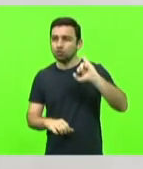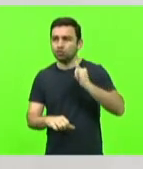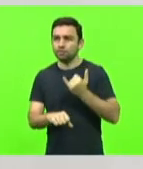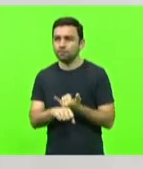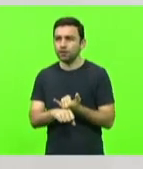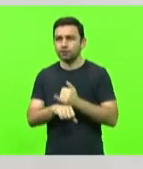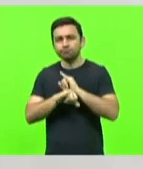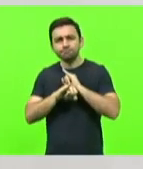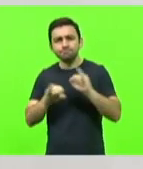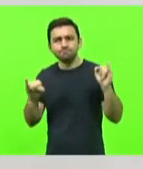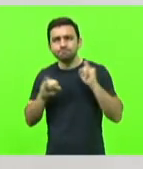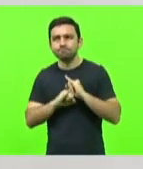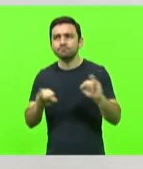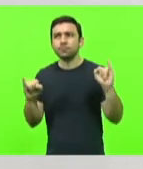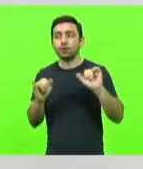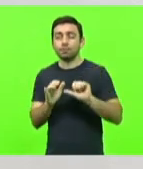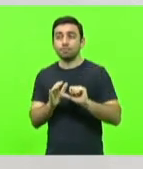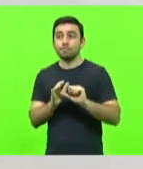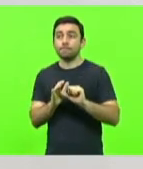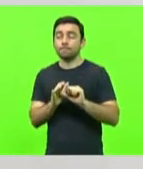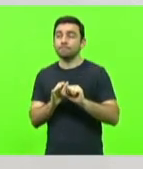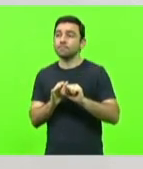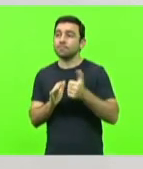manifestações do 1º de maio,